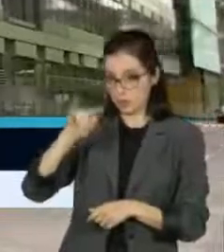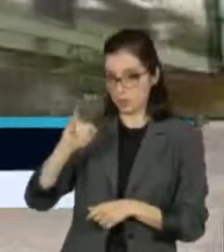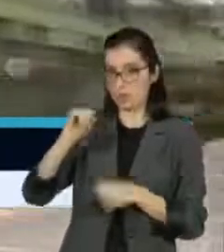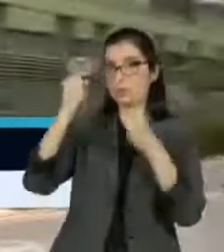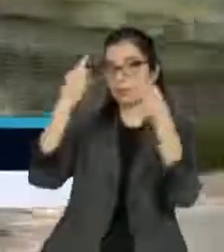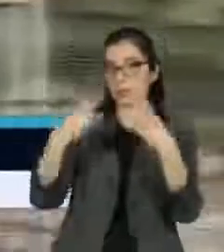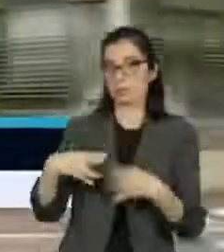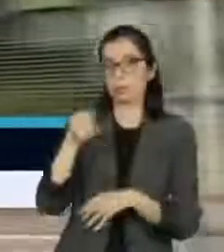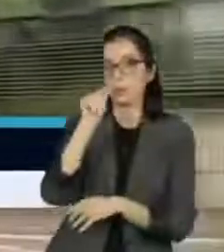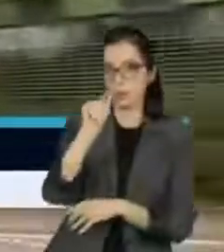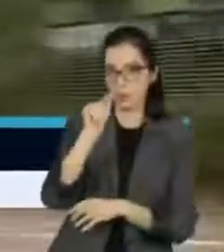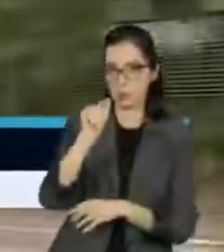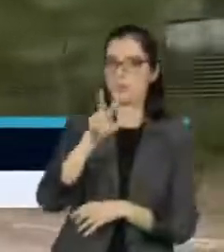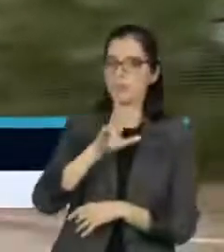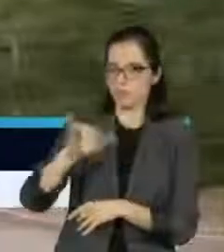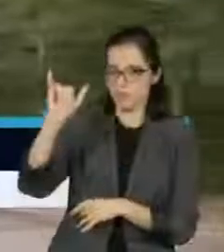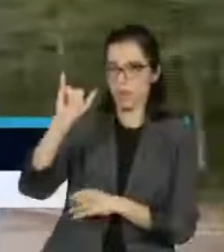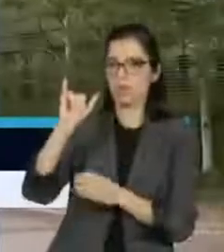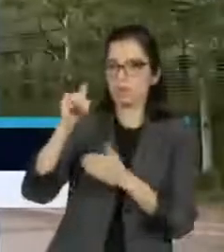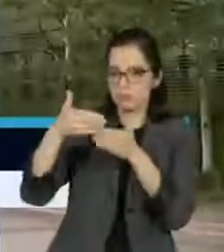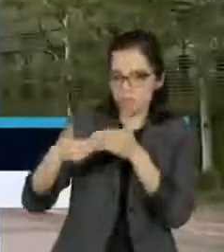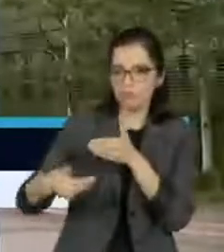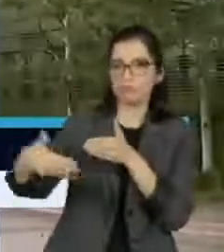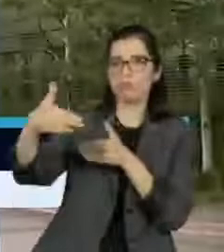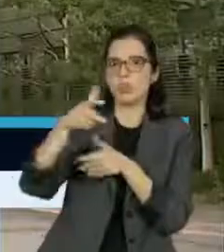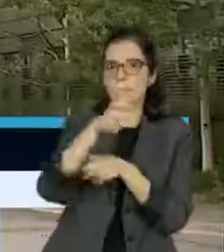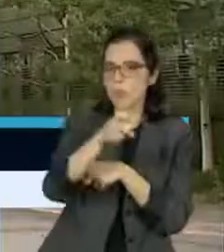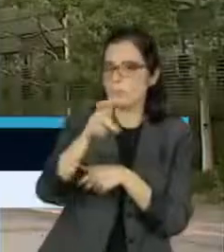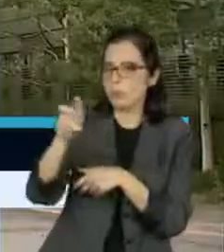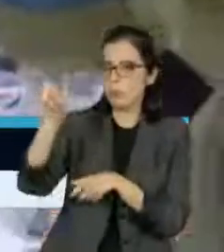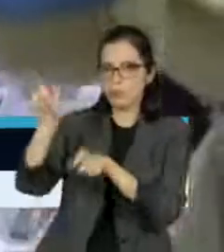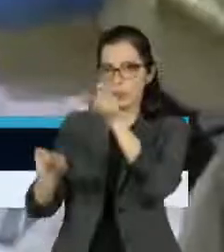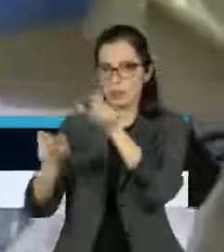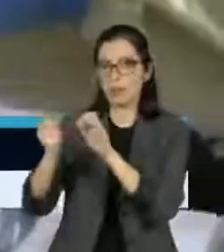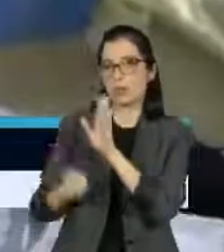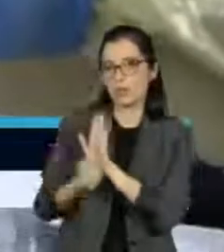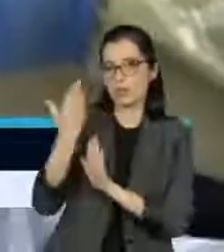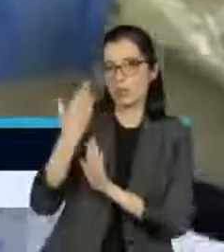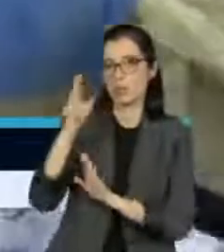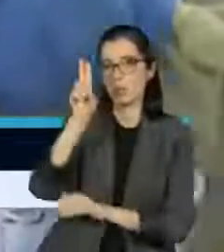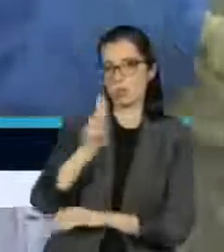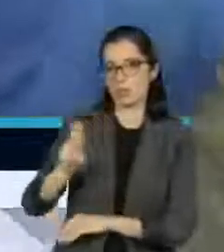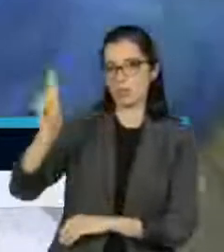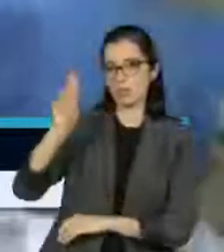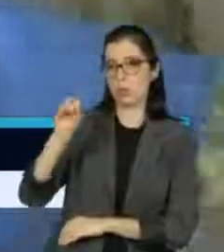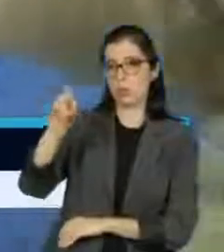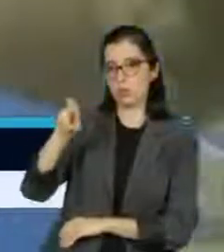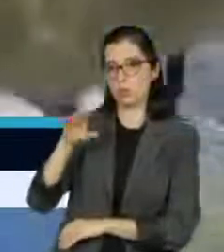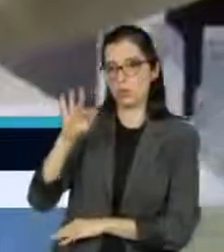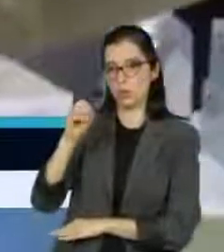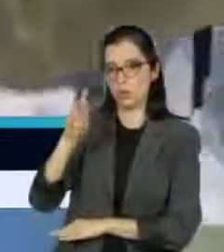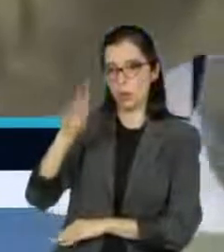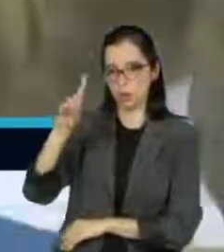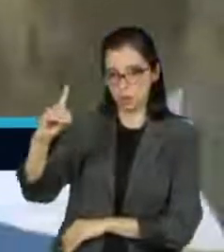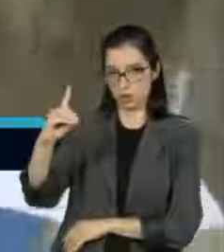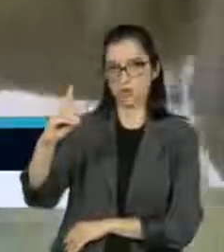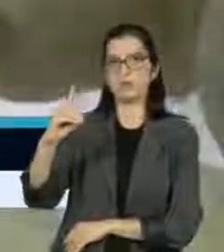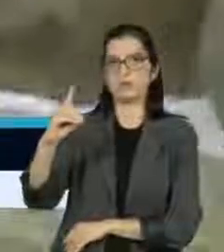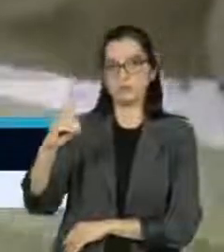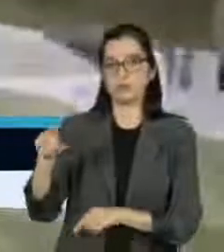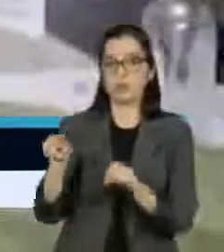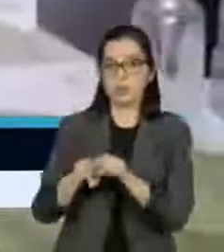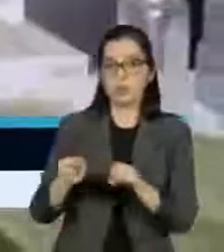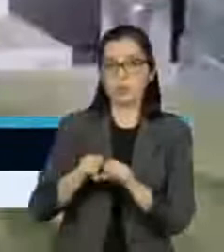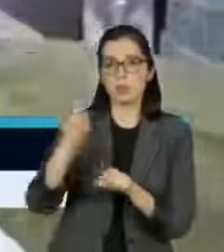imunizante desenvolvido pela Universidade de Oxford no final deste ano. E hoje, a Itália bateu pelo terceiro dia seguido